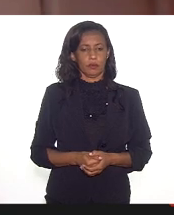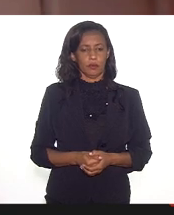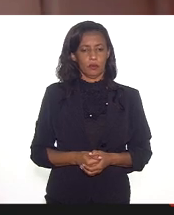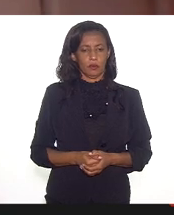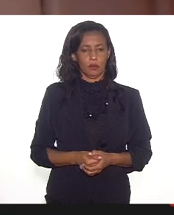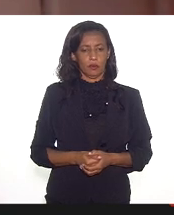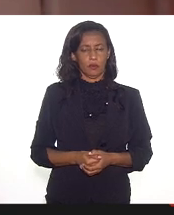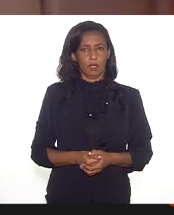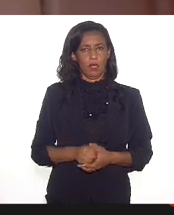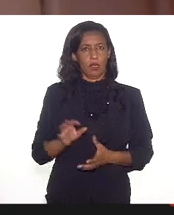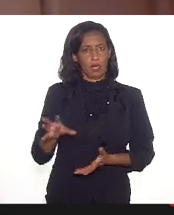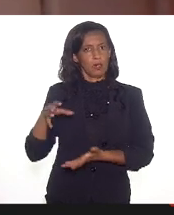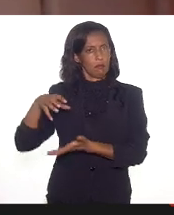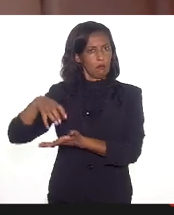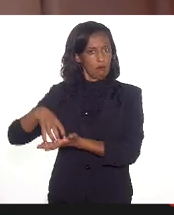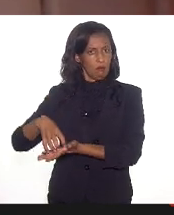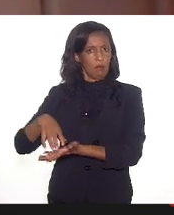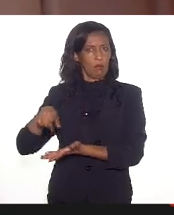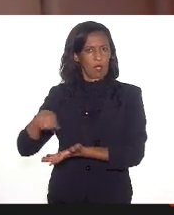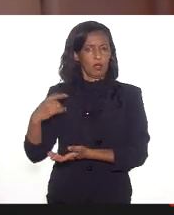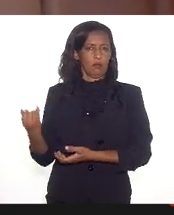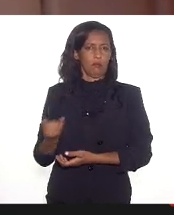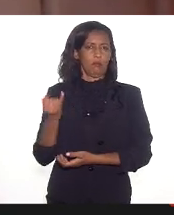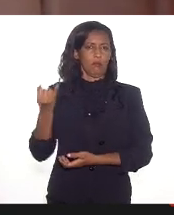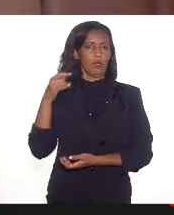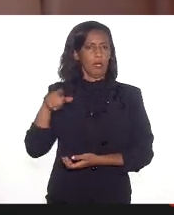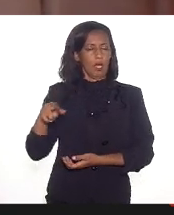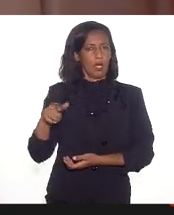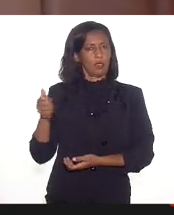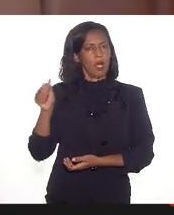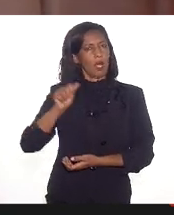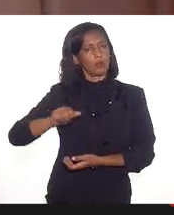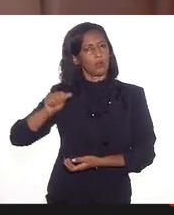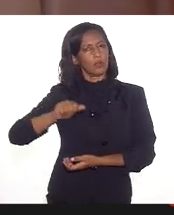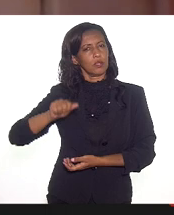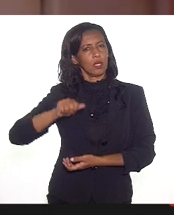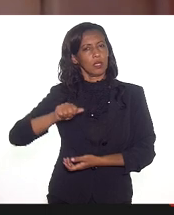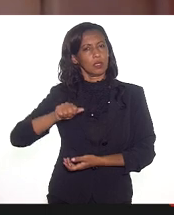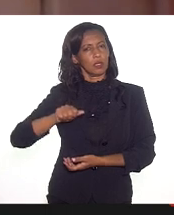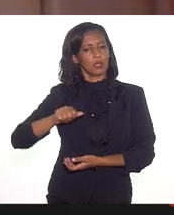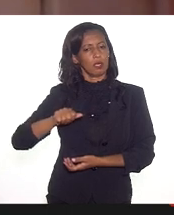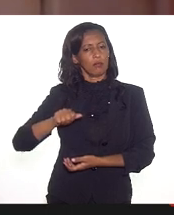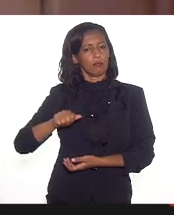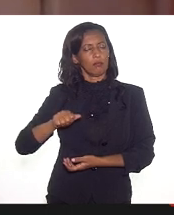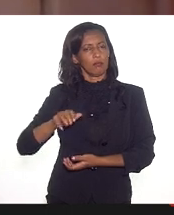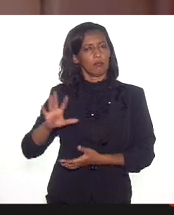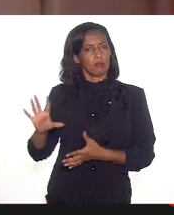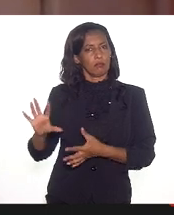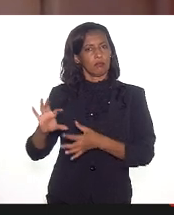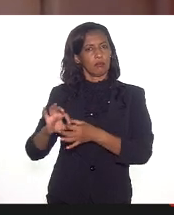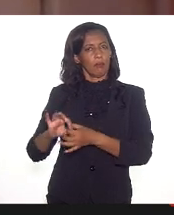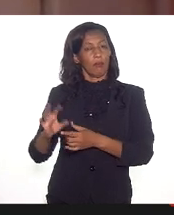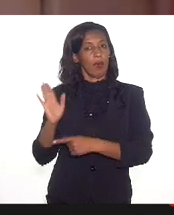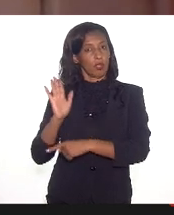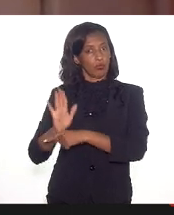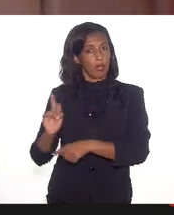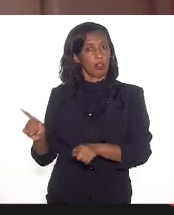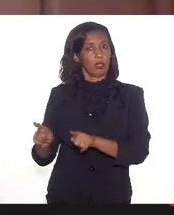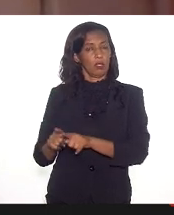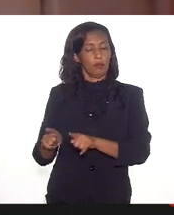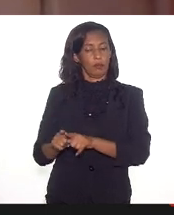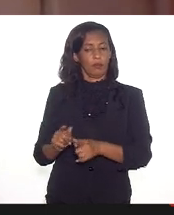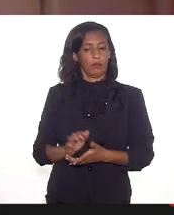desse setor, mas é fundamental que essa associação se consolide para ajudar também